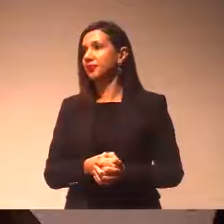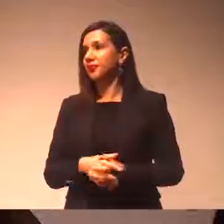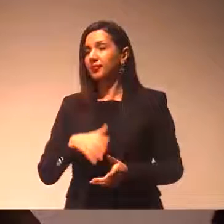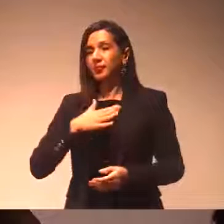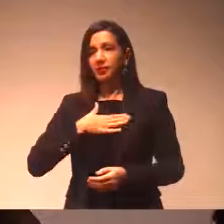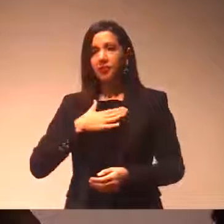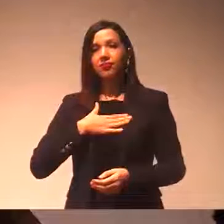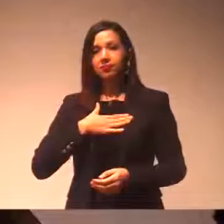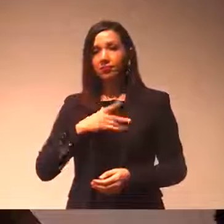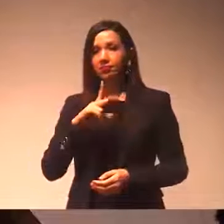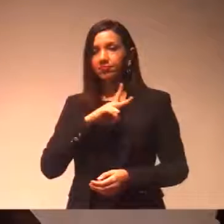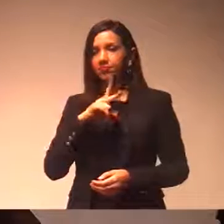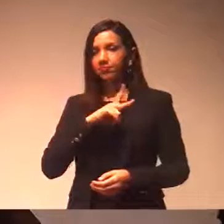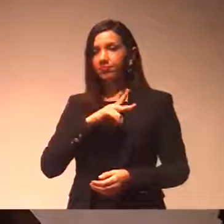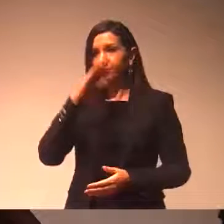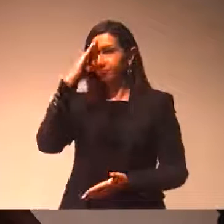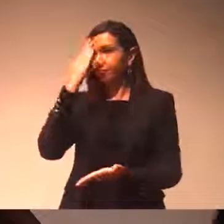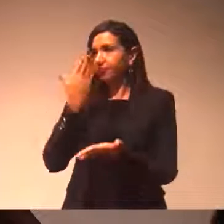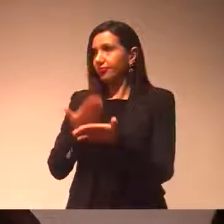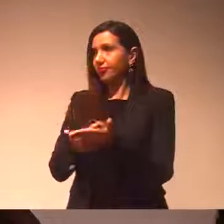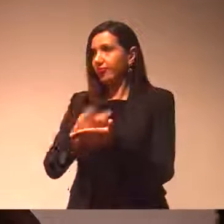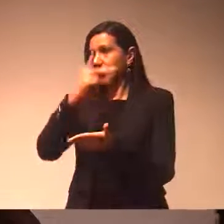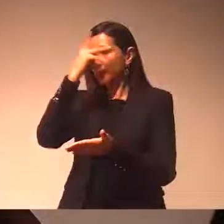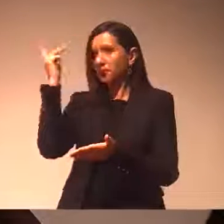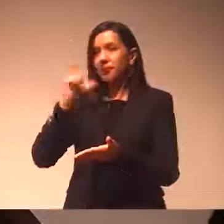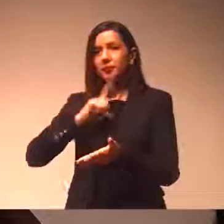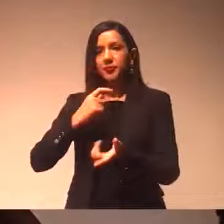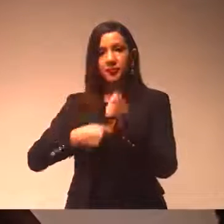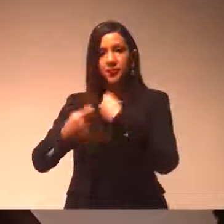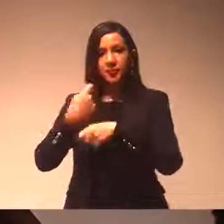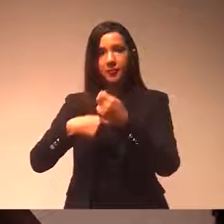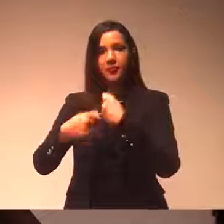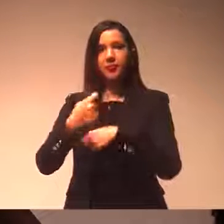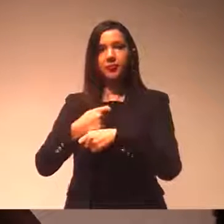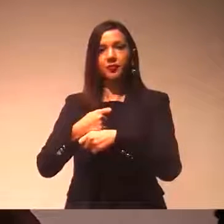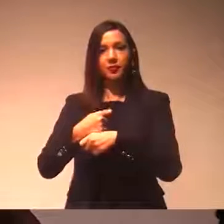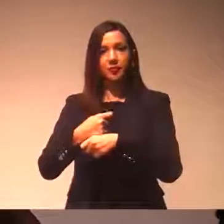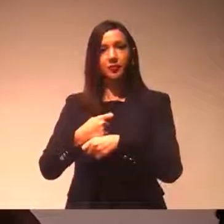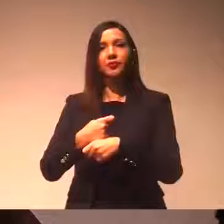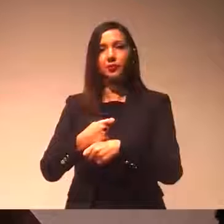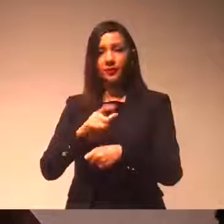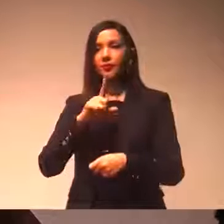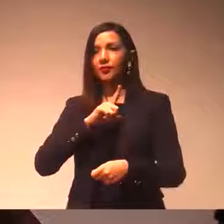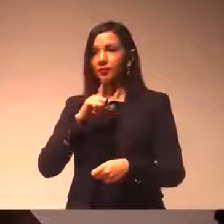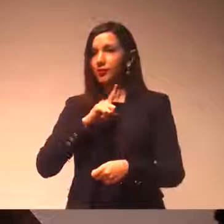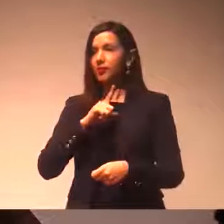tenho confiança nas pessoas que estão administrando, na provedora, na mata,